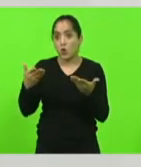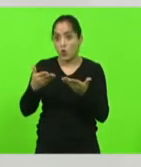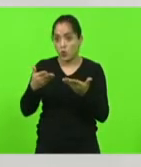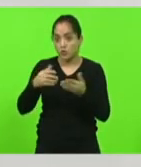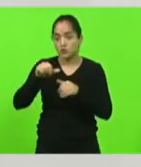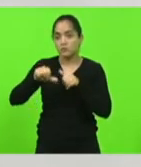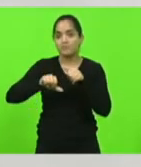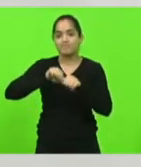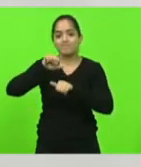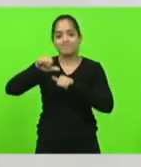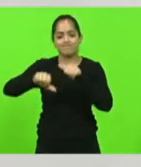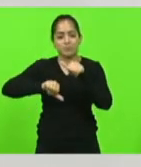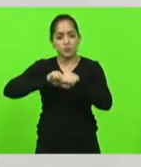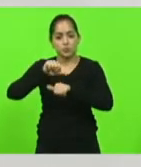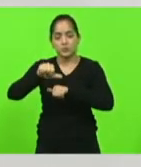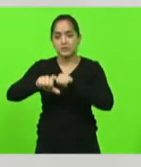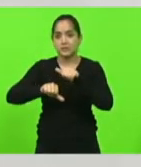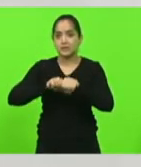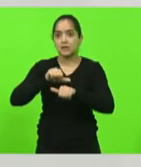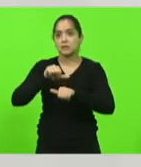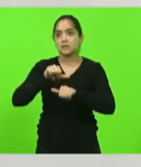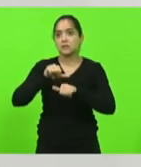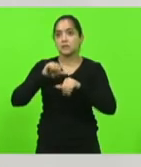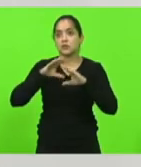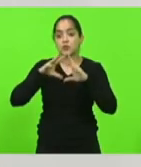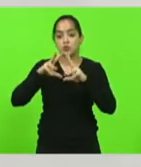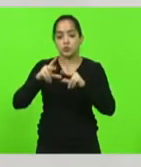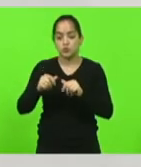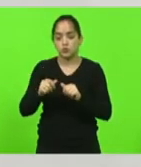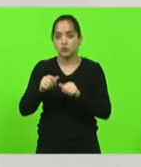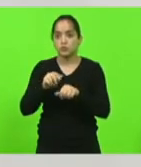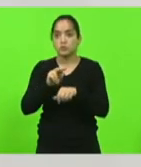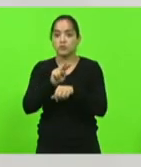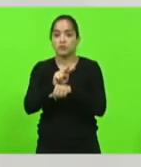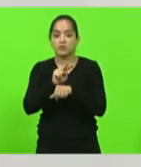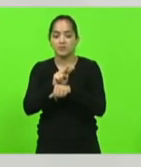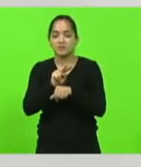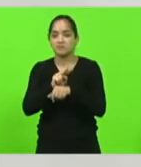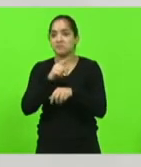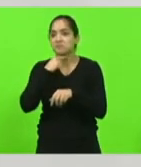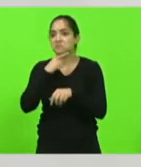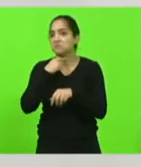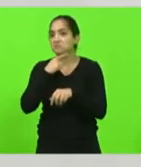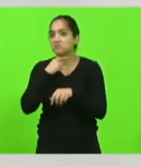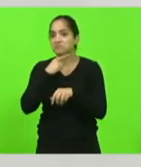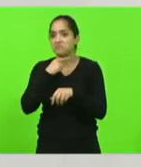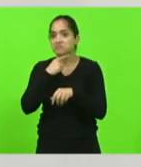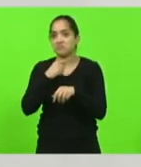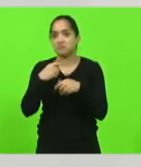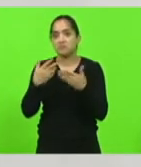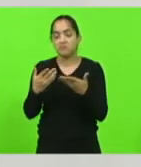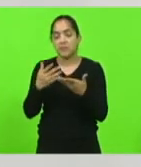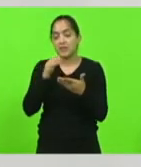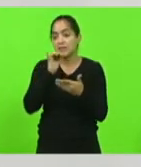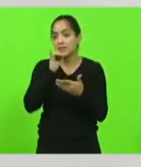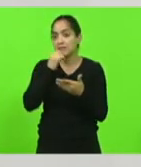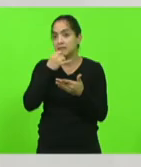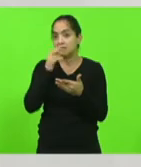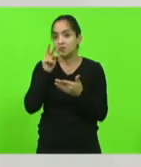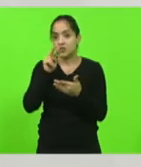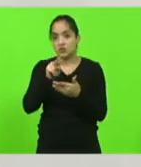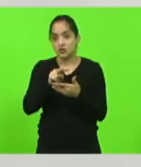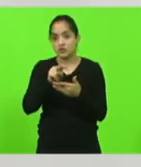recuperação porque conservar não dá mais infelizmente e é muito triste ver essas fotos